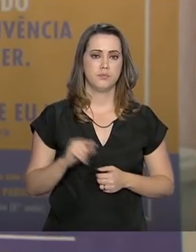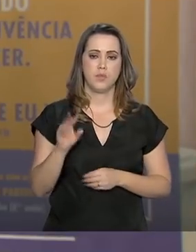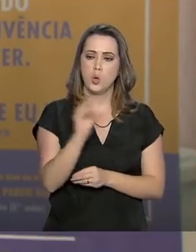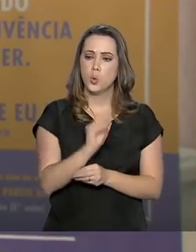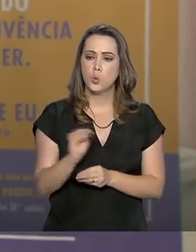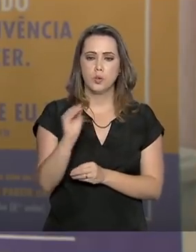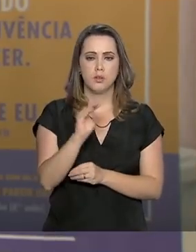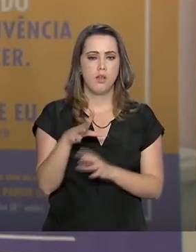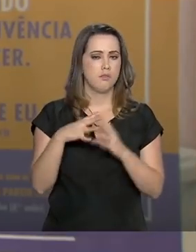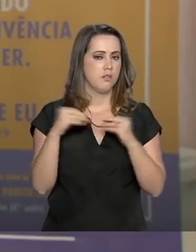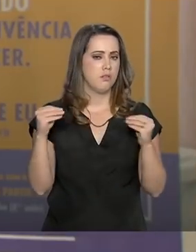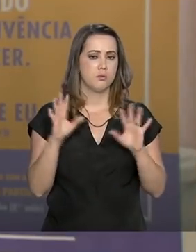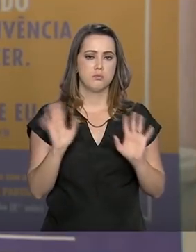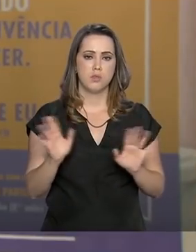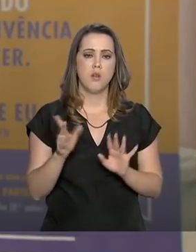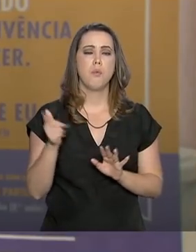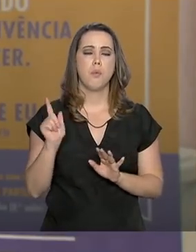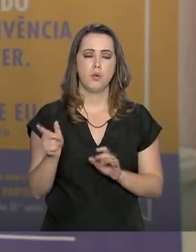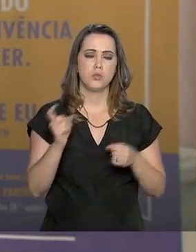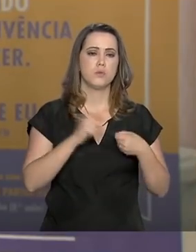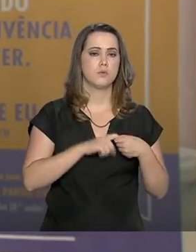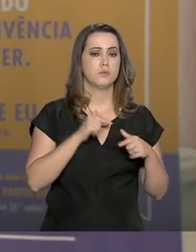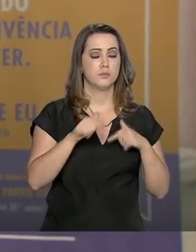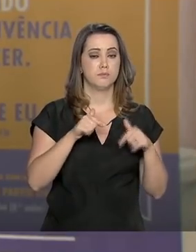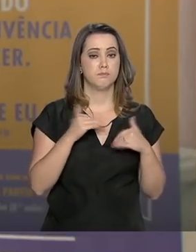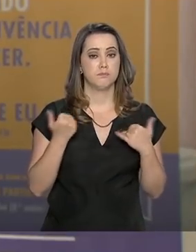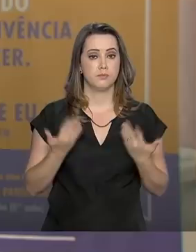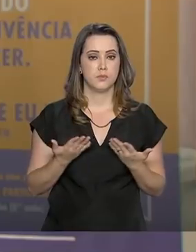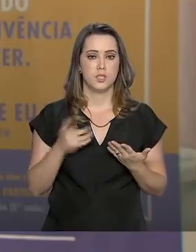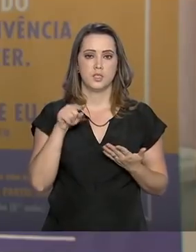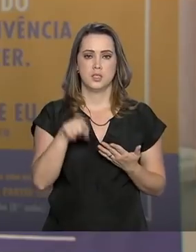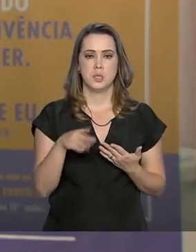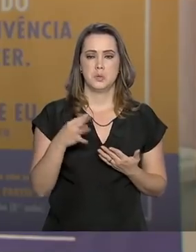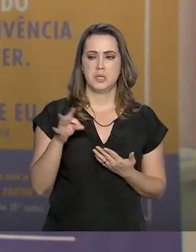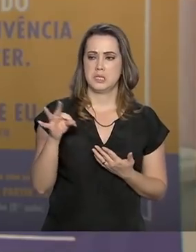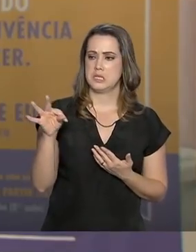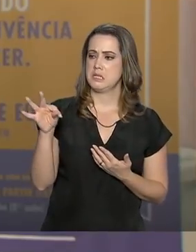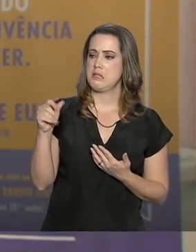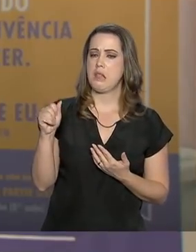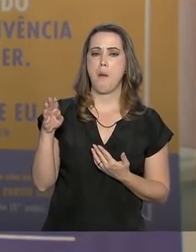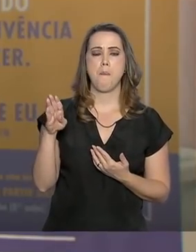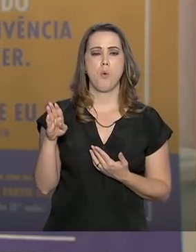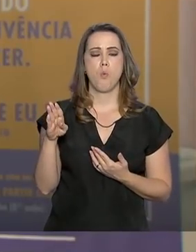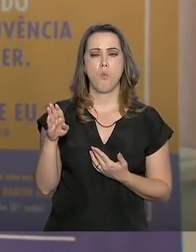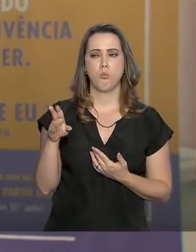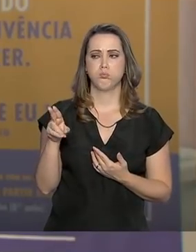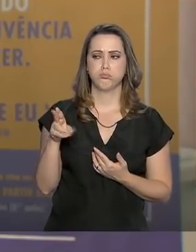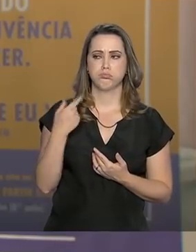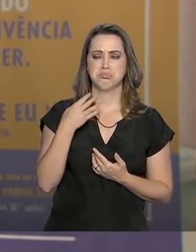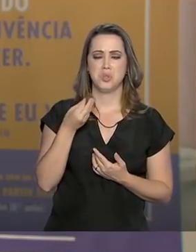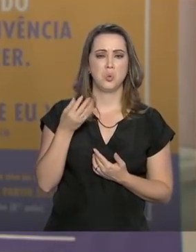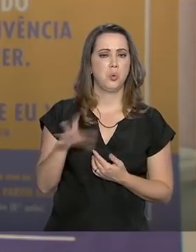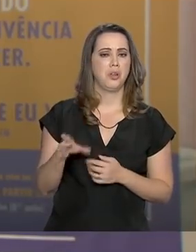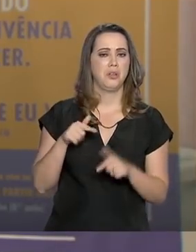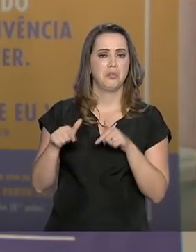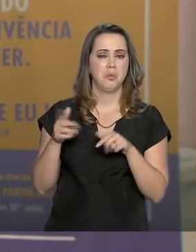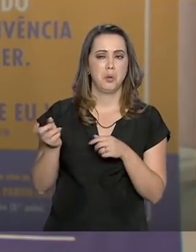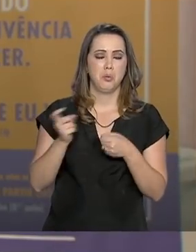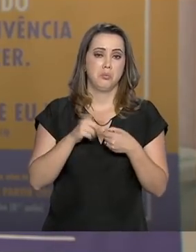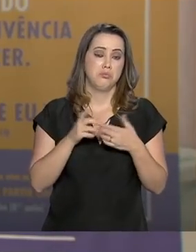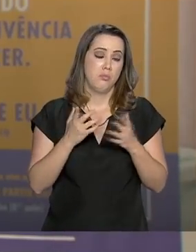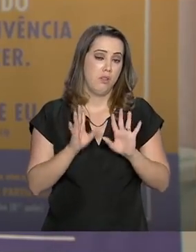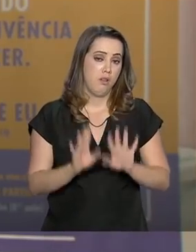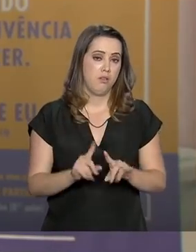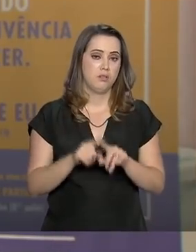tratou, ele está livre da doença, ele tem condição de voltar a trabalhar. Então, até esse tabu, esse estigma que o paciente enfrenta, é importante que a gente